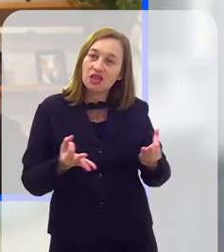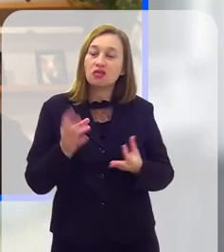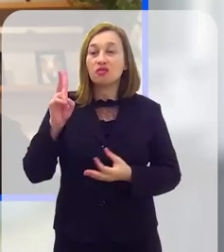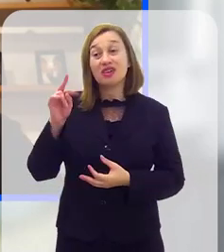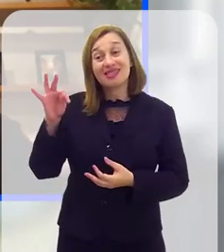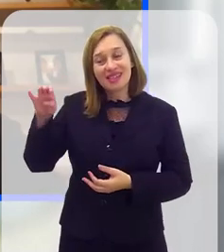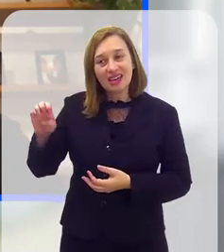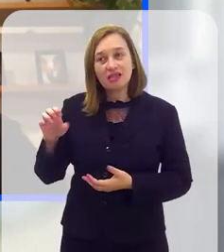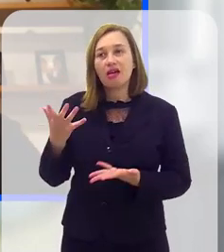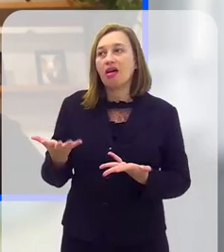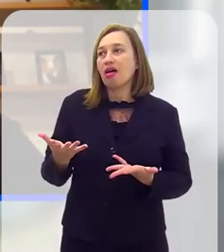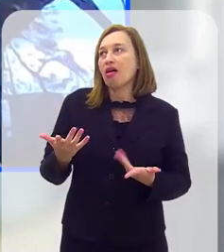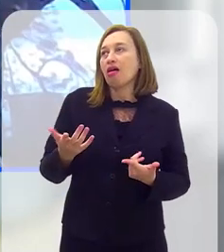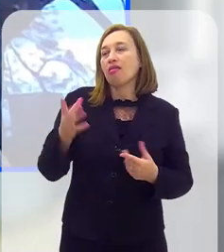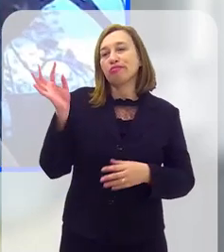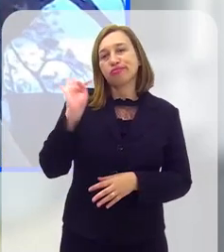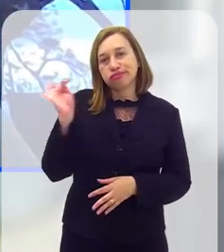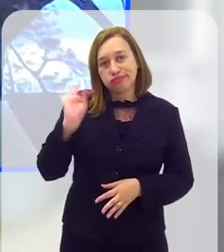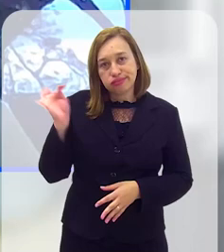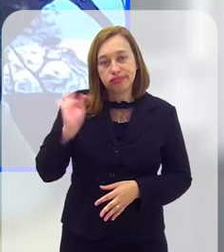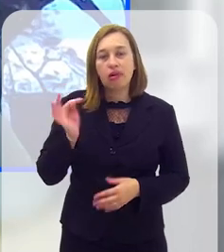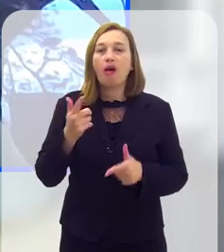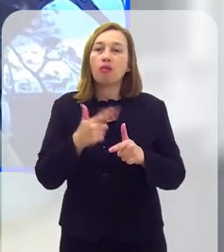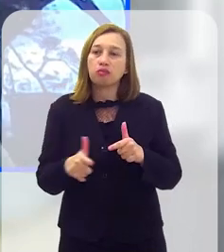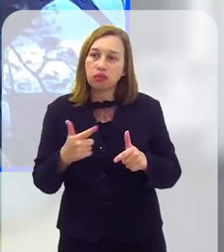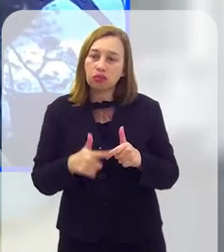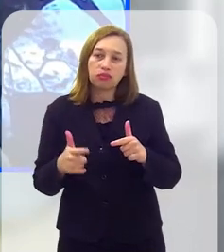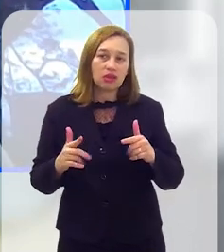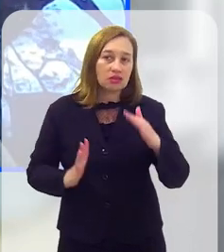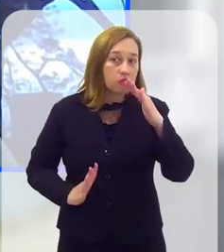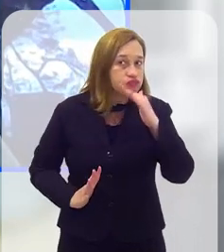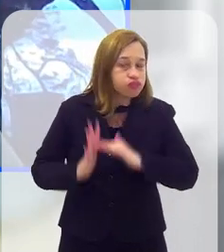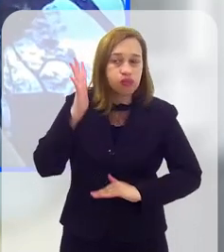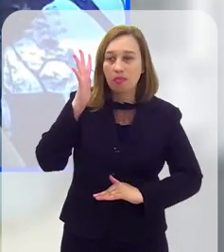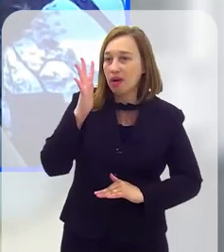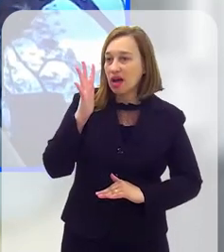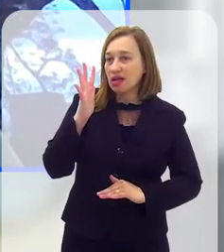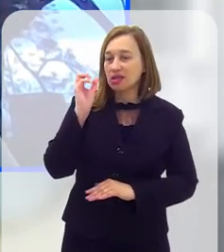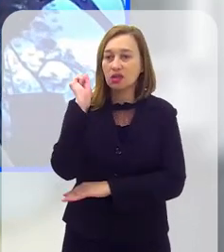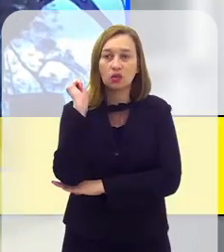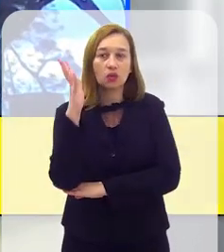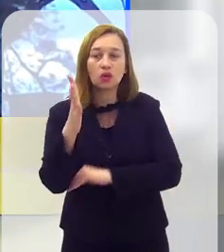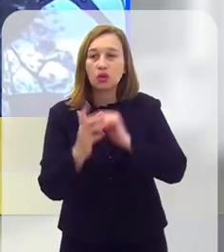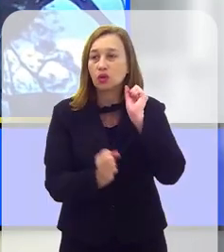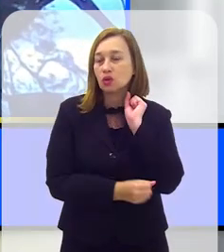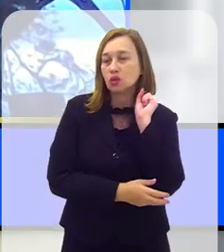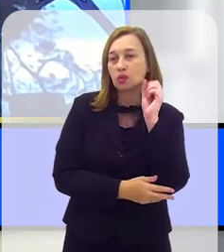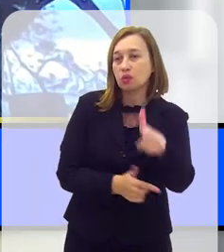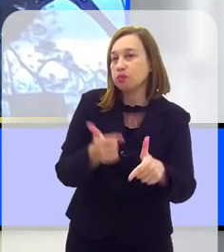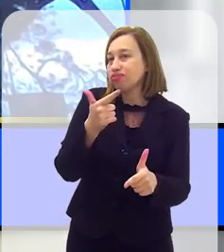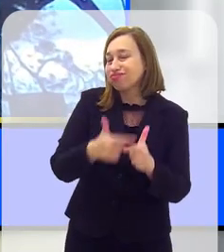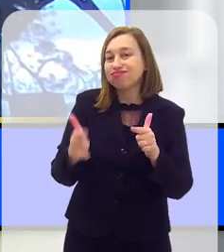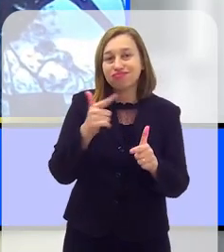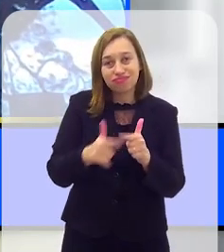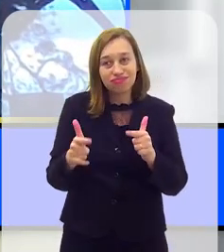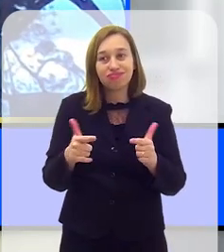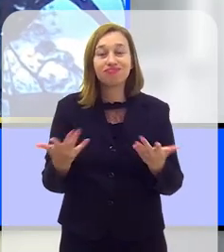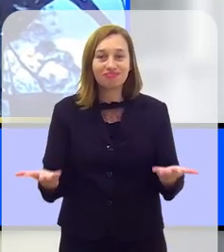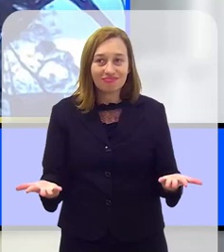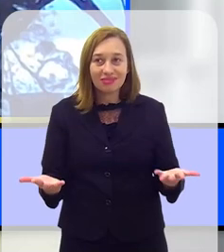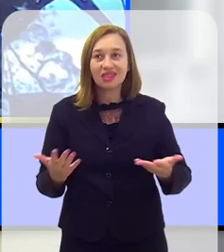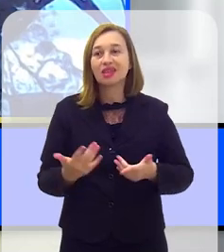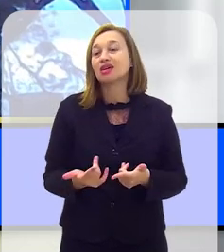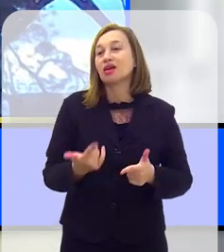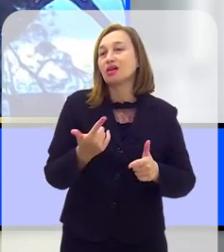Perfeito, Vicente. Realmente, Teresópolis é um problema que transcende a questão ambiental. Ela entra numa